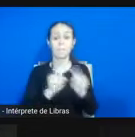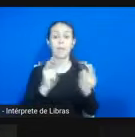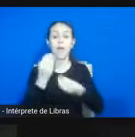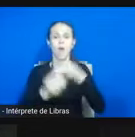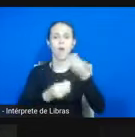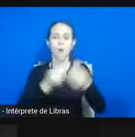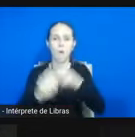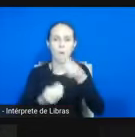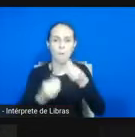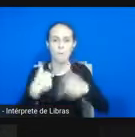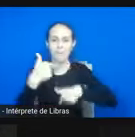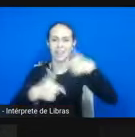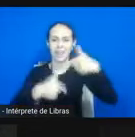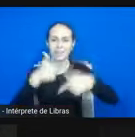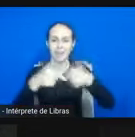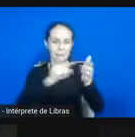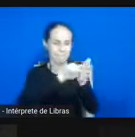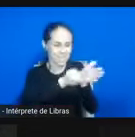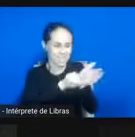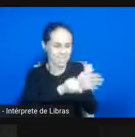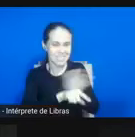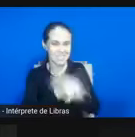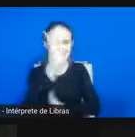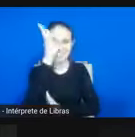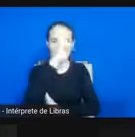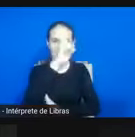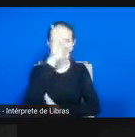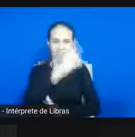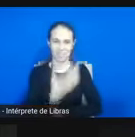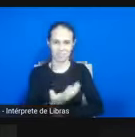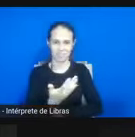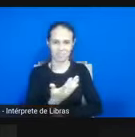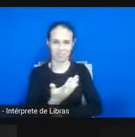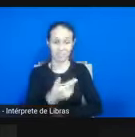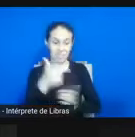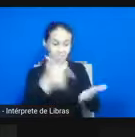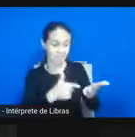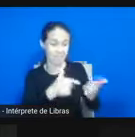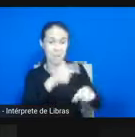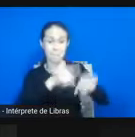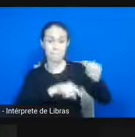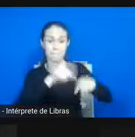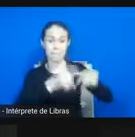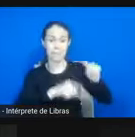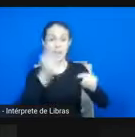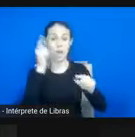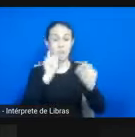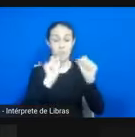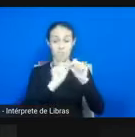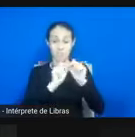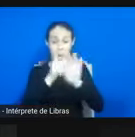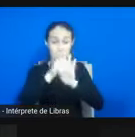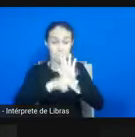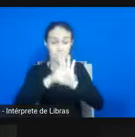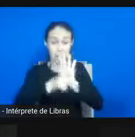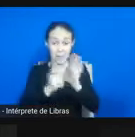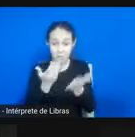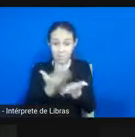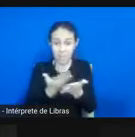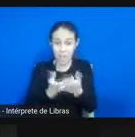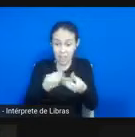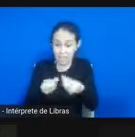ter esse material em mãos, com uma possibilidade real de tu fazer um plano de aula, de tu acessar e ofertar aos alunos a possibilidade de